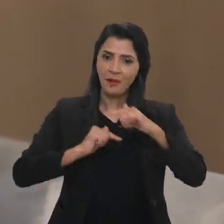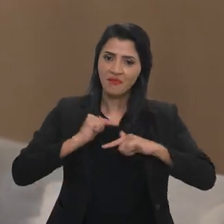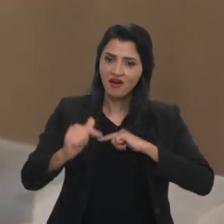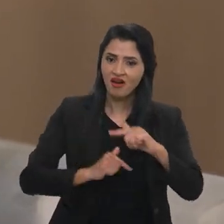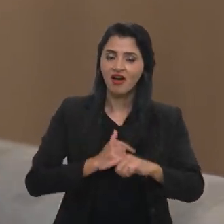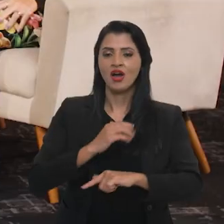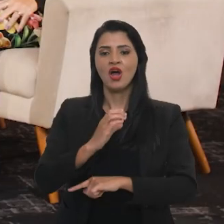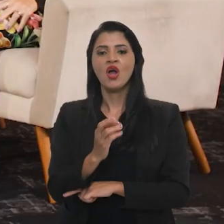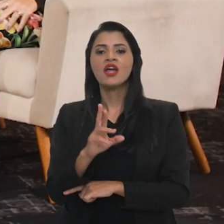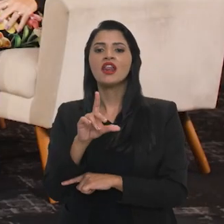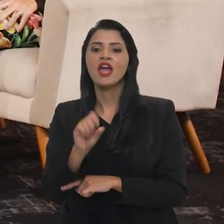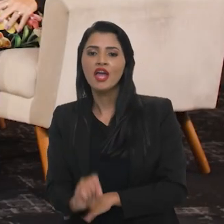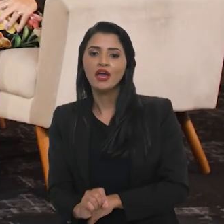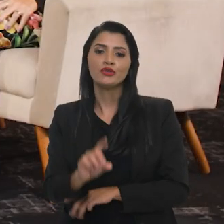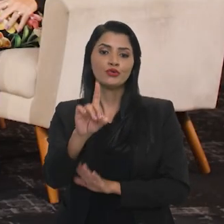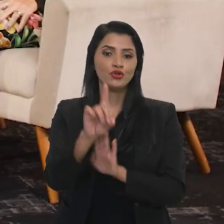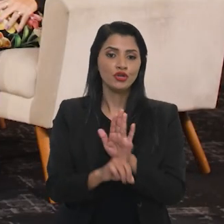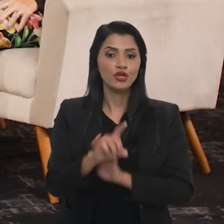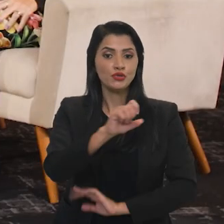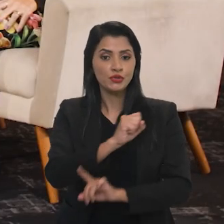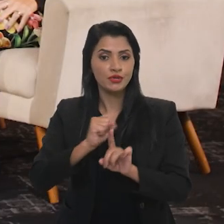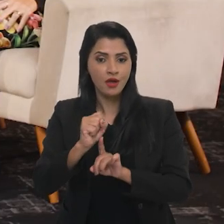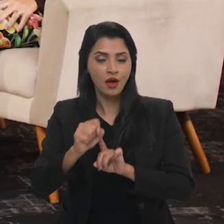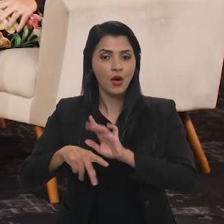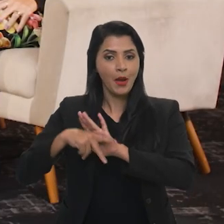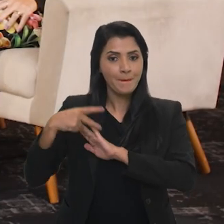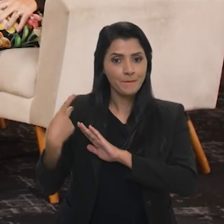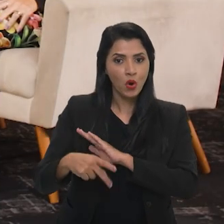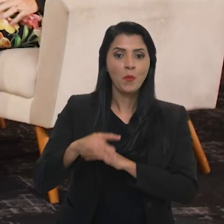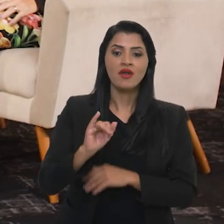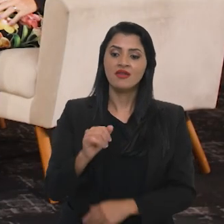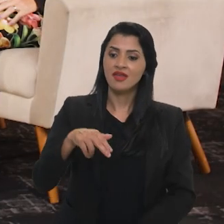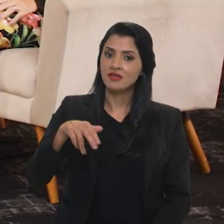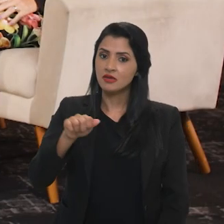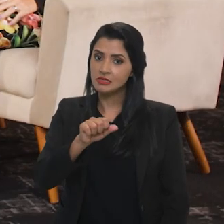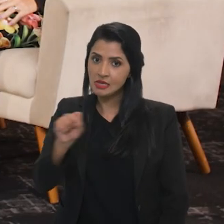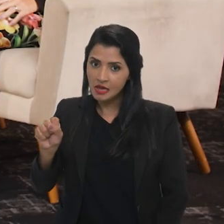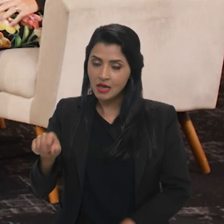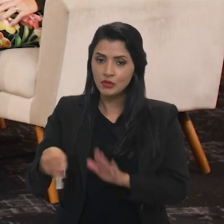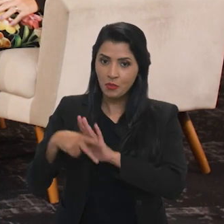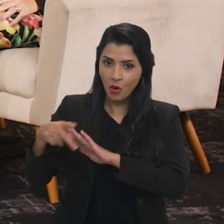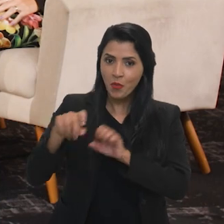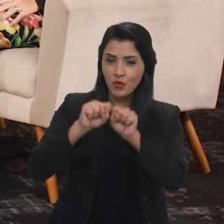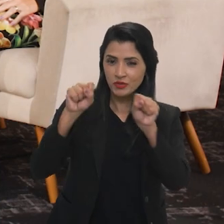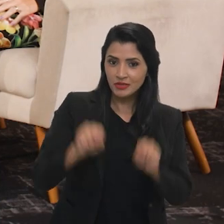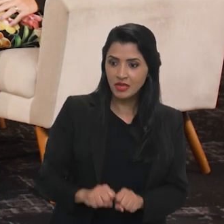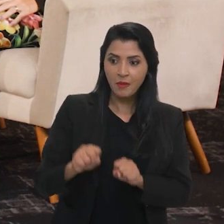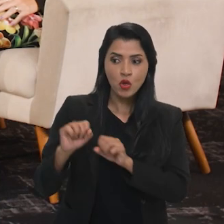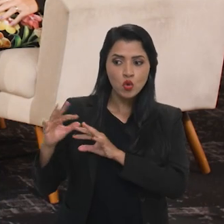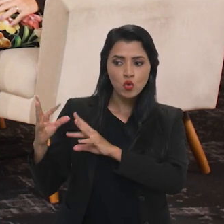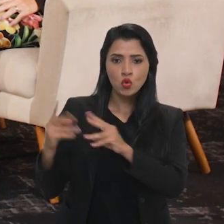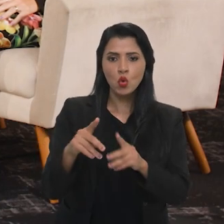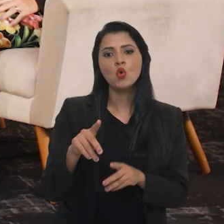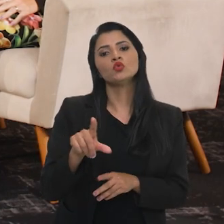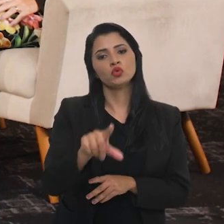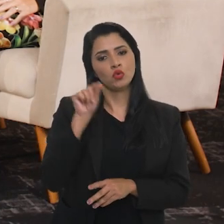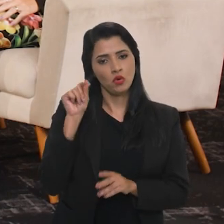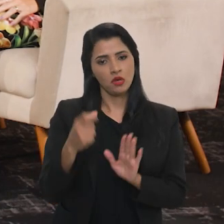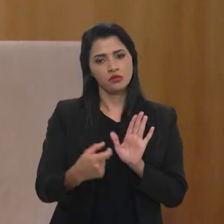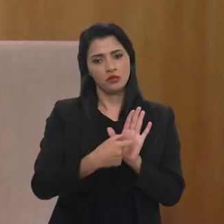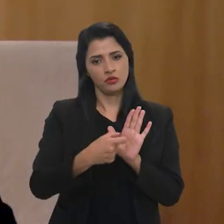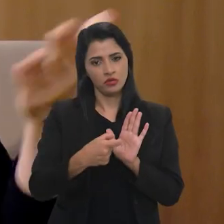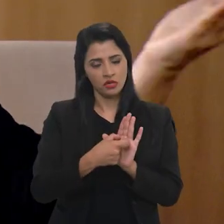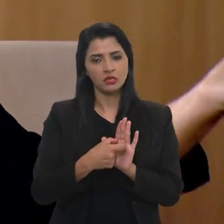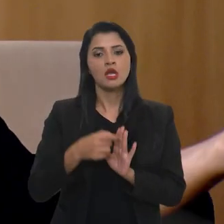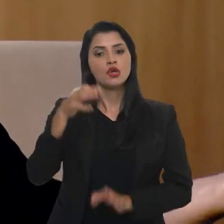a crédito, acesso a renda, sociais, a própria revidência social hoje, os sistemas todos estão optando pela